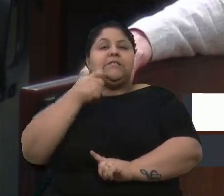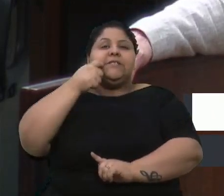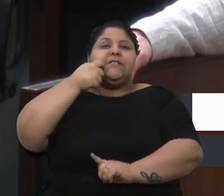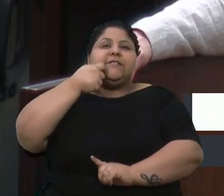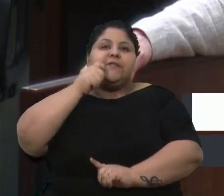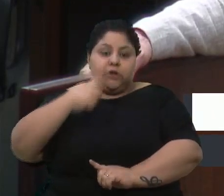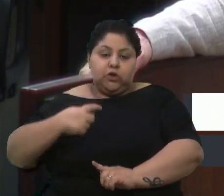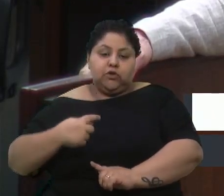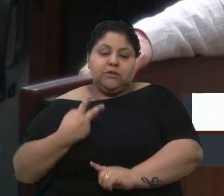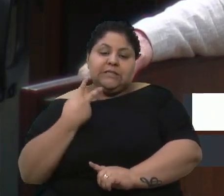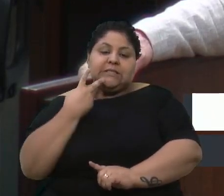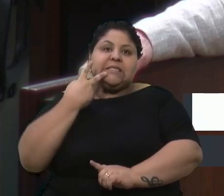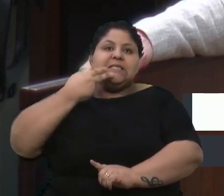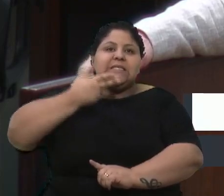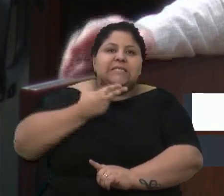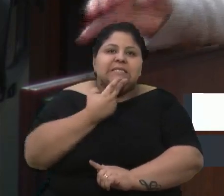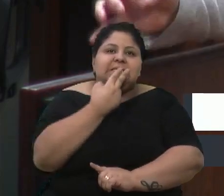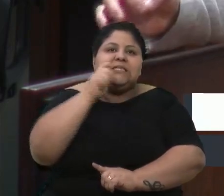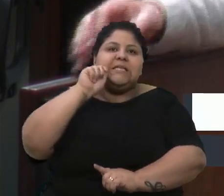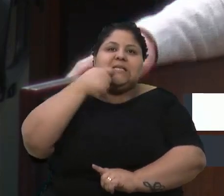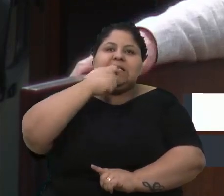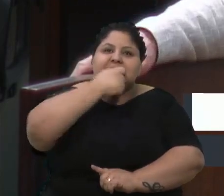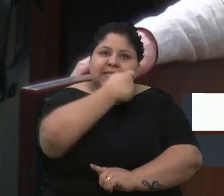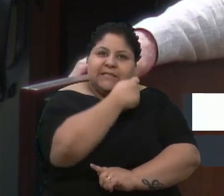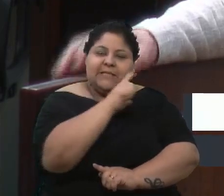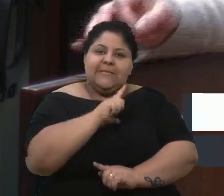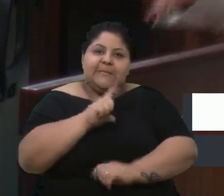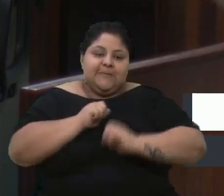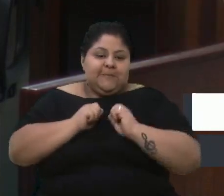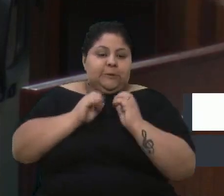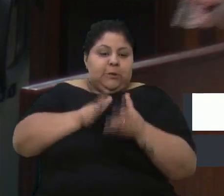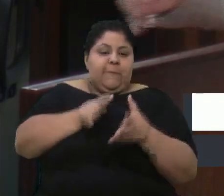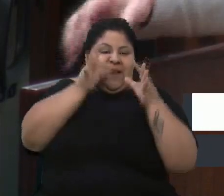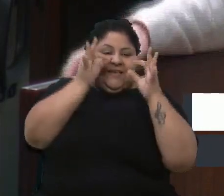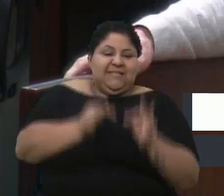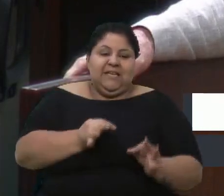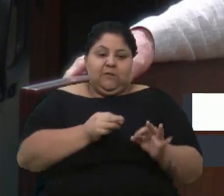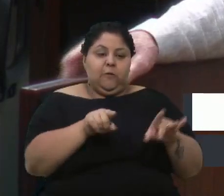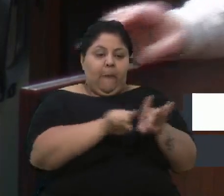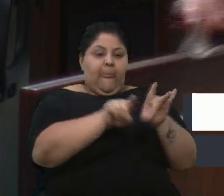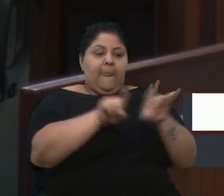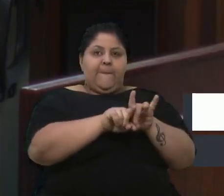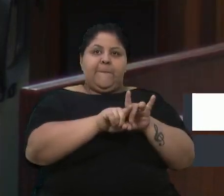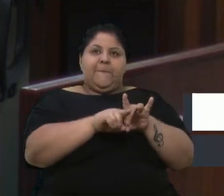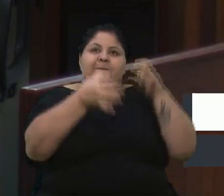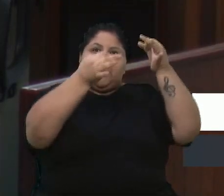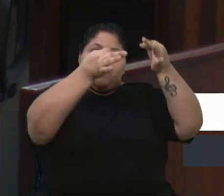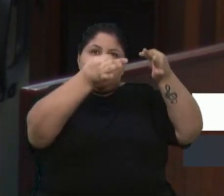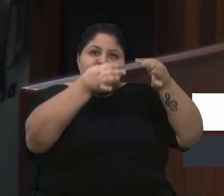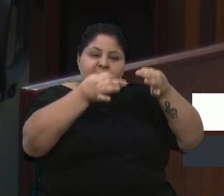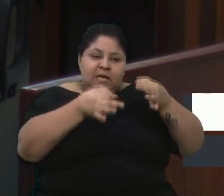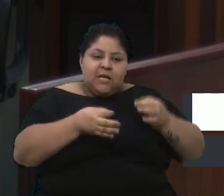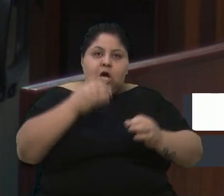ter ação efetiva, ter uma especialidade em orofacial.